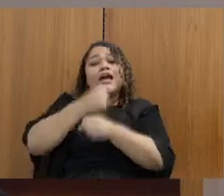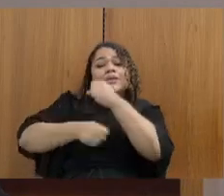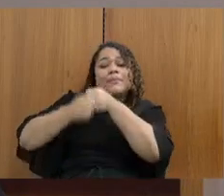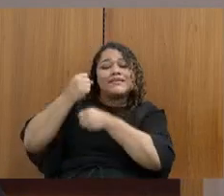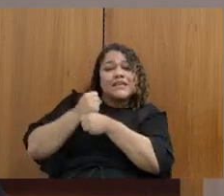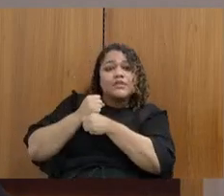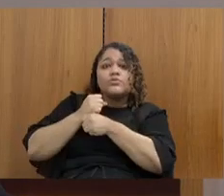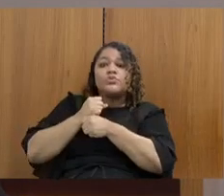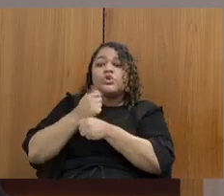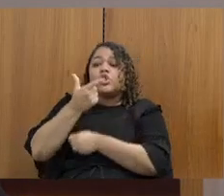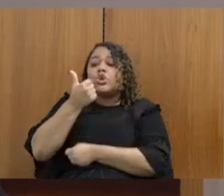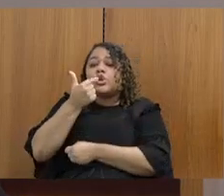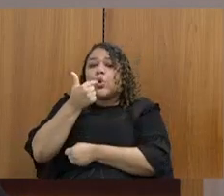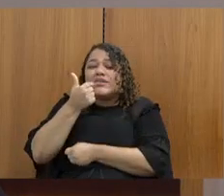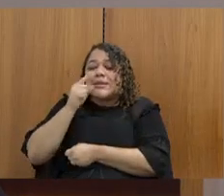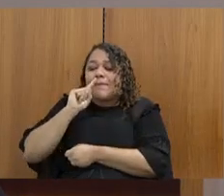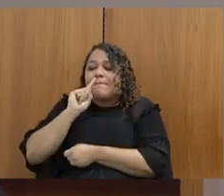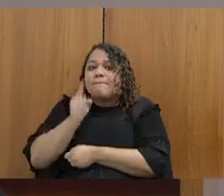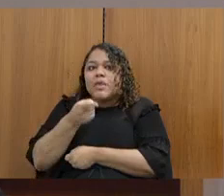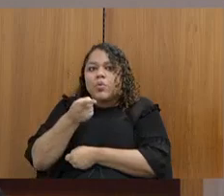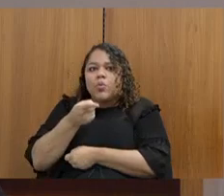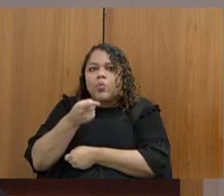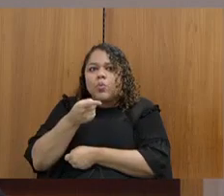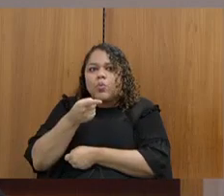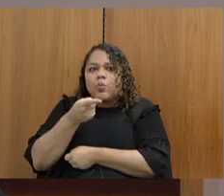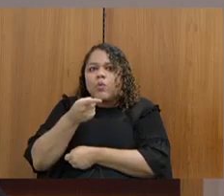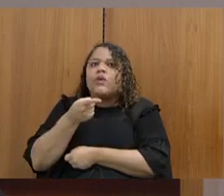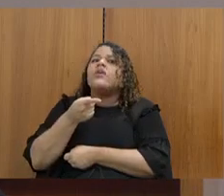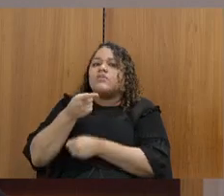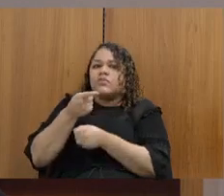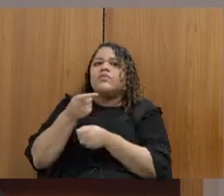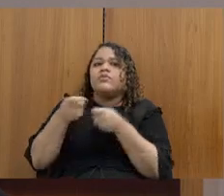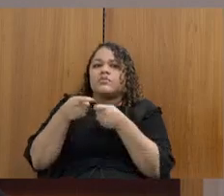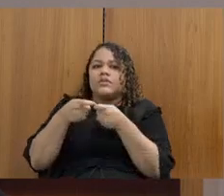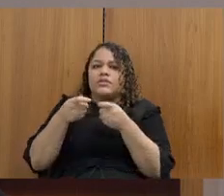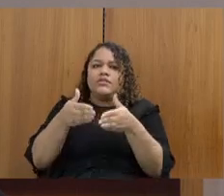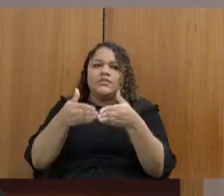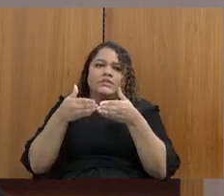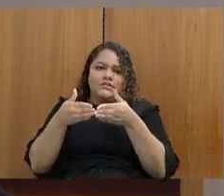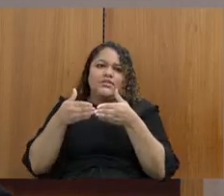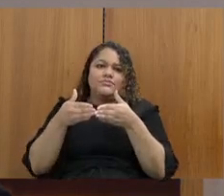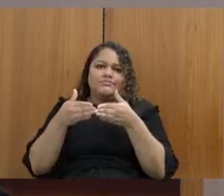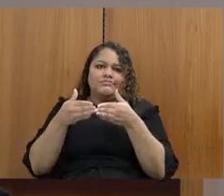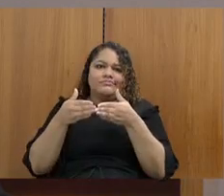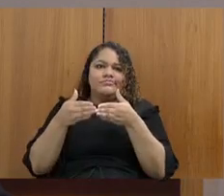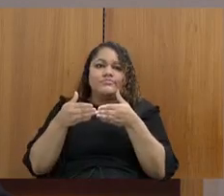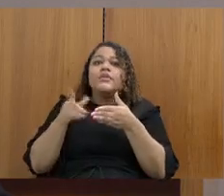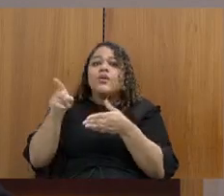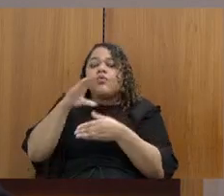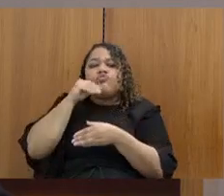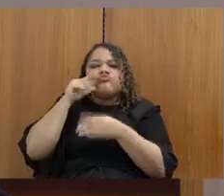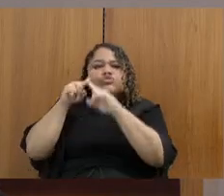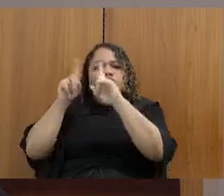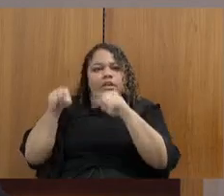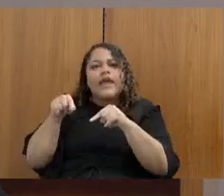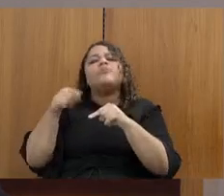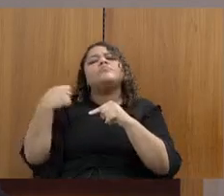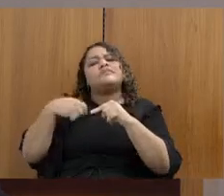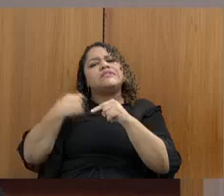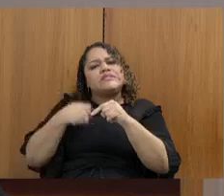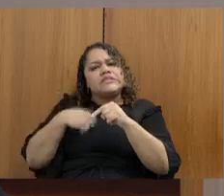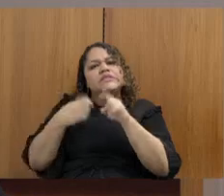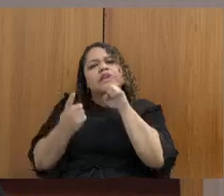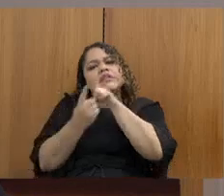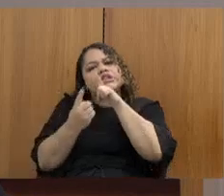12 mil. E nós reforçamos que o servidor precisa de um atendimento especial, a gente precisa dar